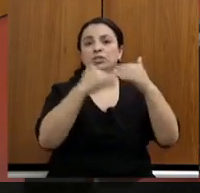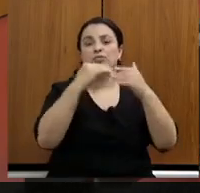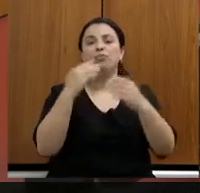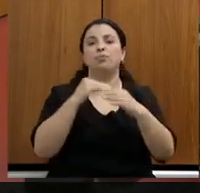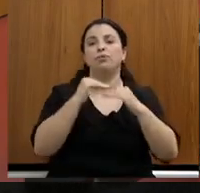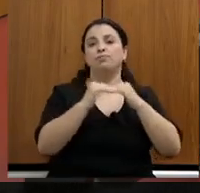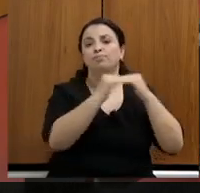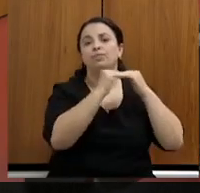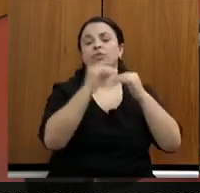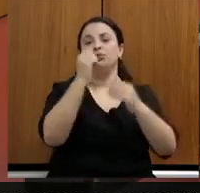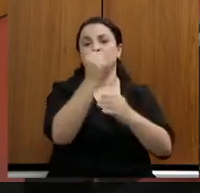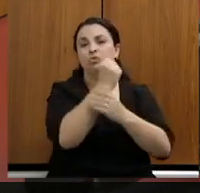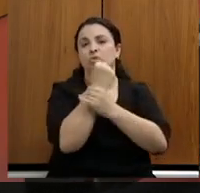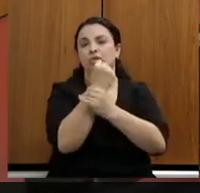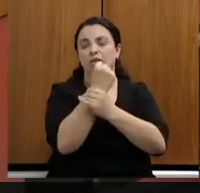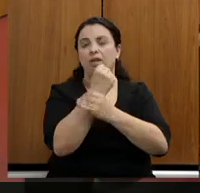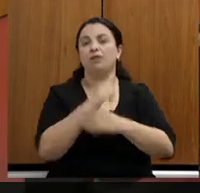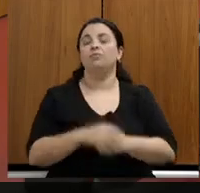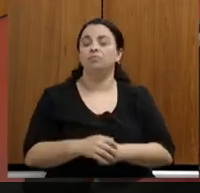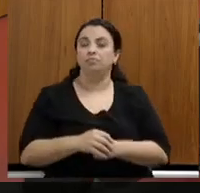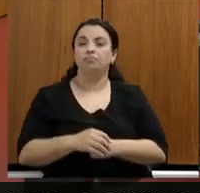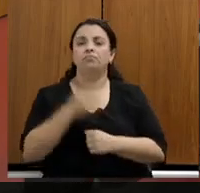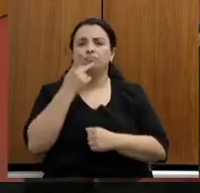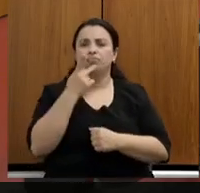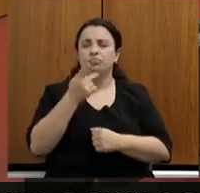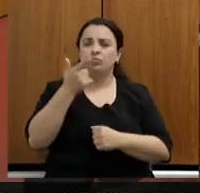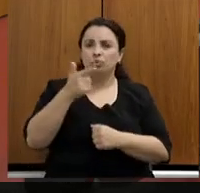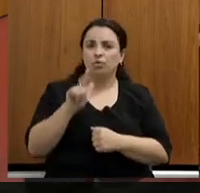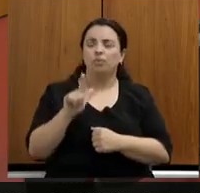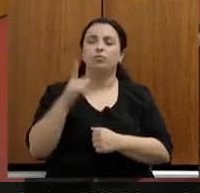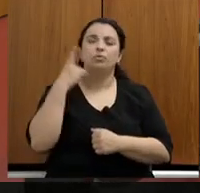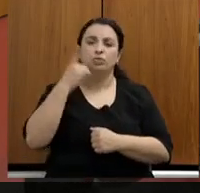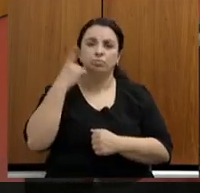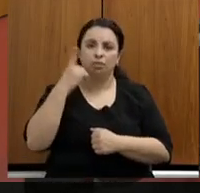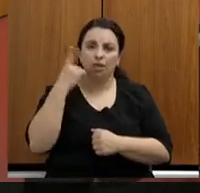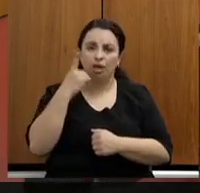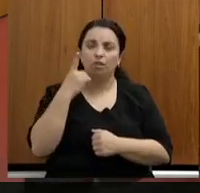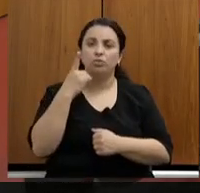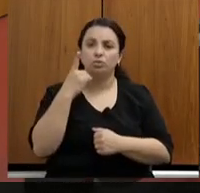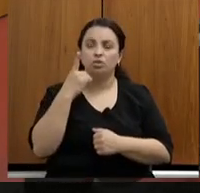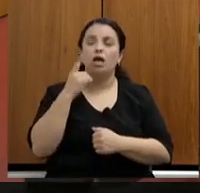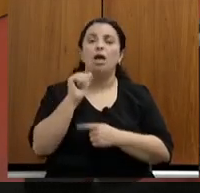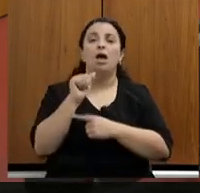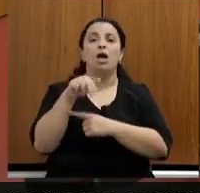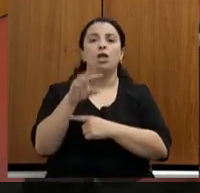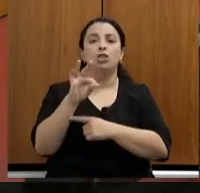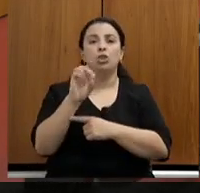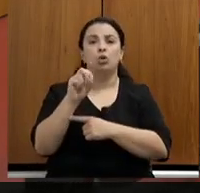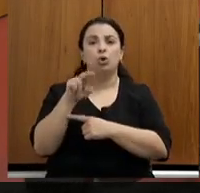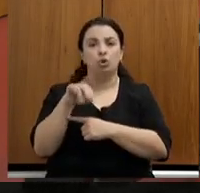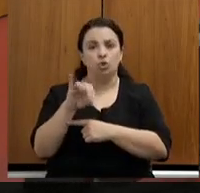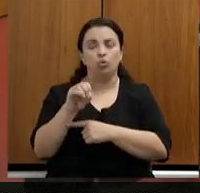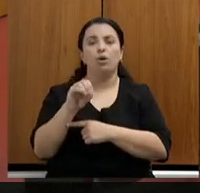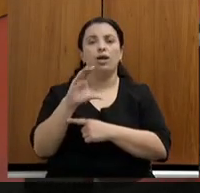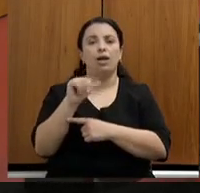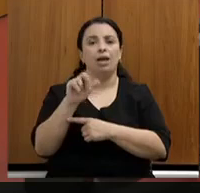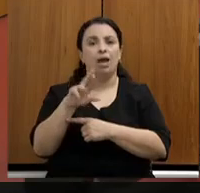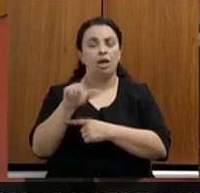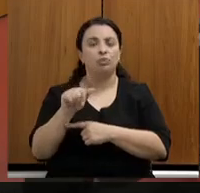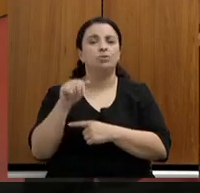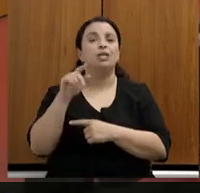Registro novamente aqui a presença dos deputados, dos ilustres deputados Antônio Carlos Arantes, deputados Zé Reis,